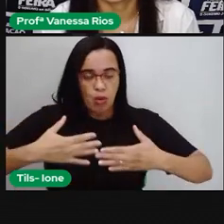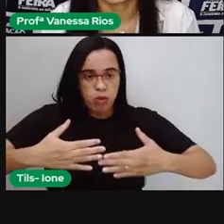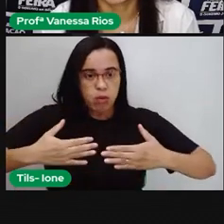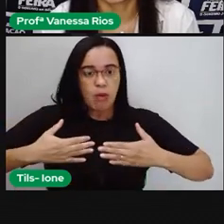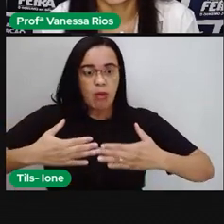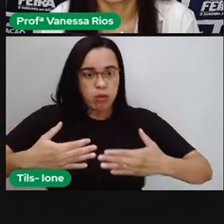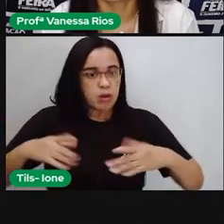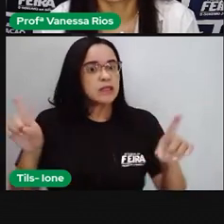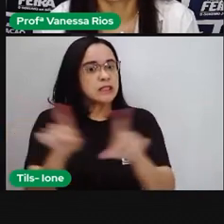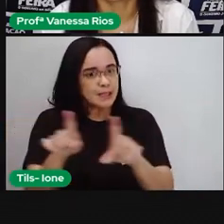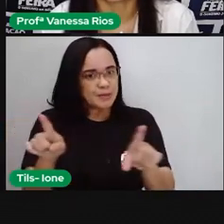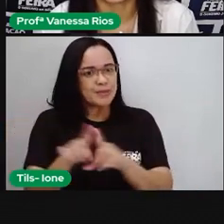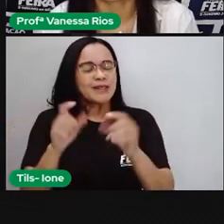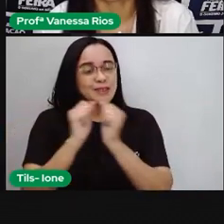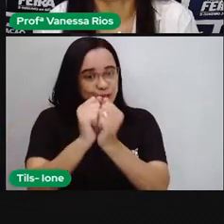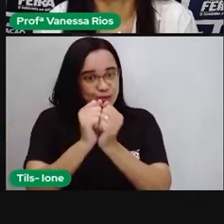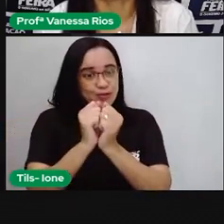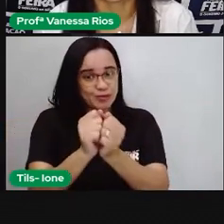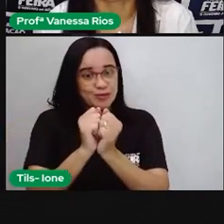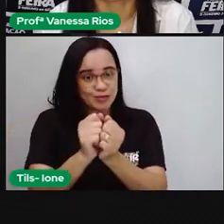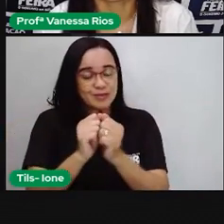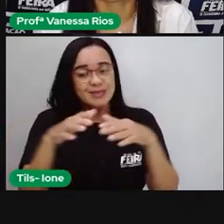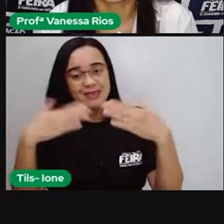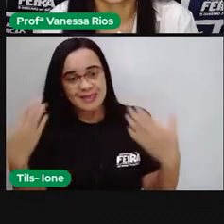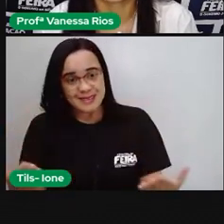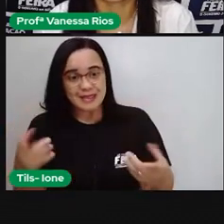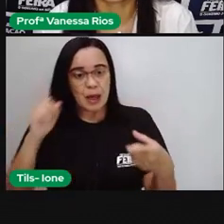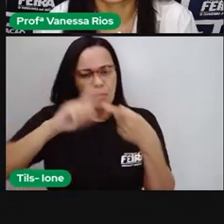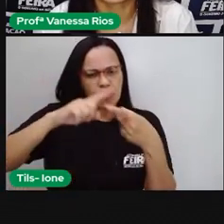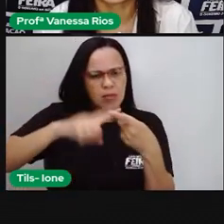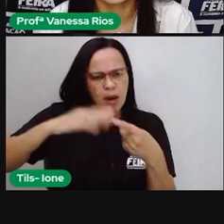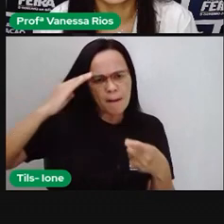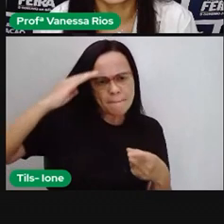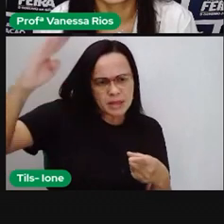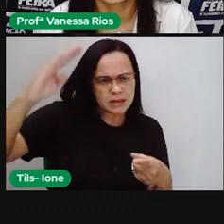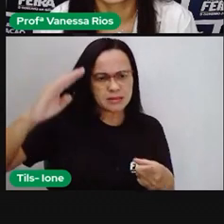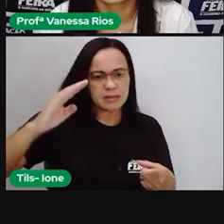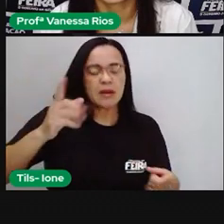Então, como órgãos principais a gente cita aqui, ó, o coração,